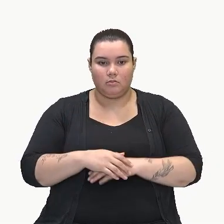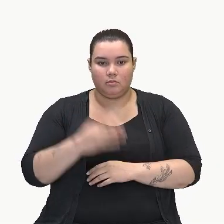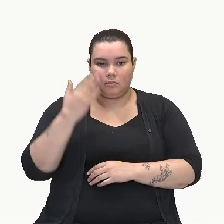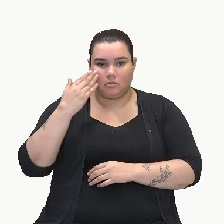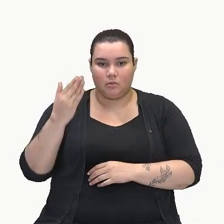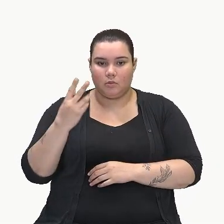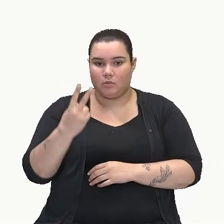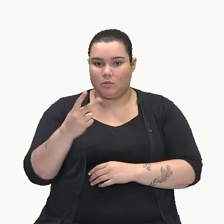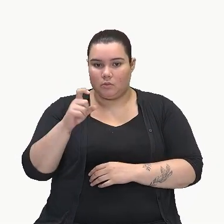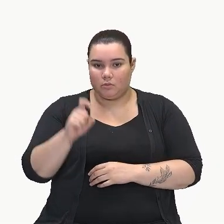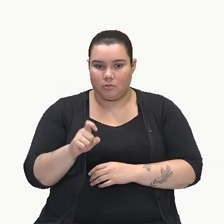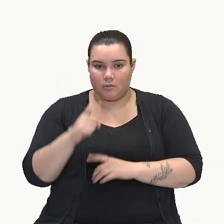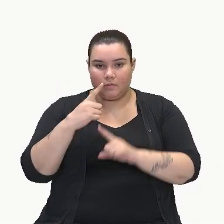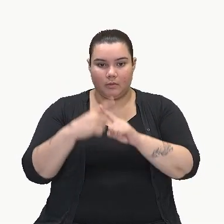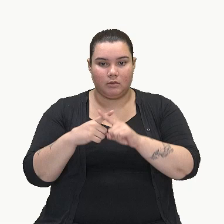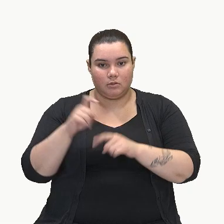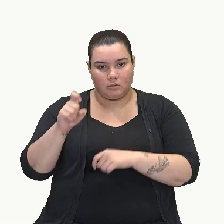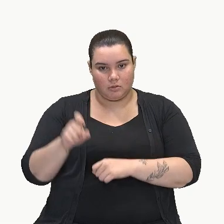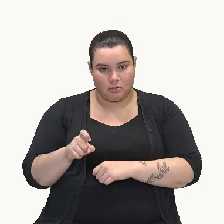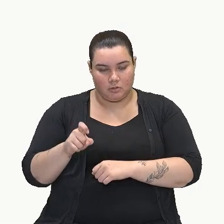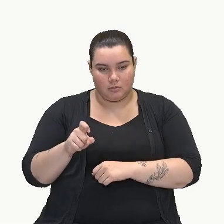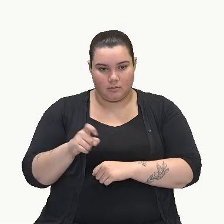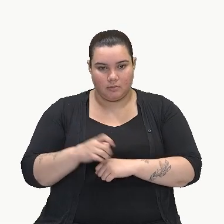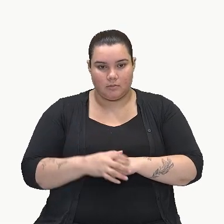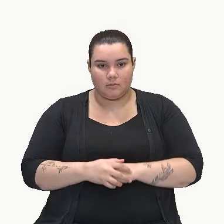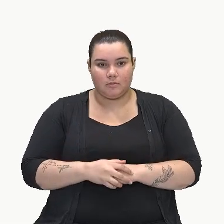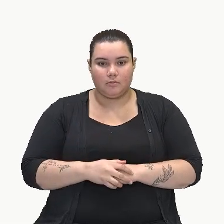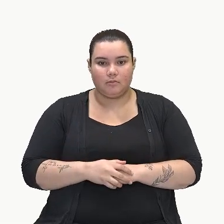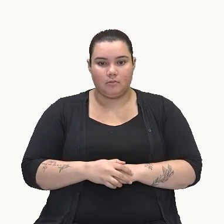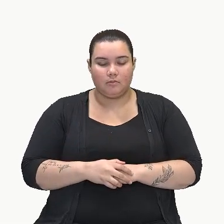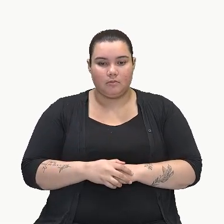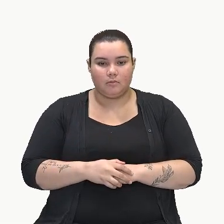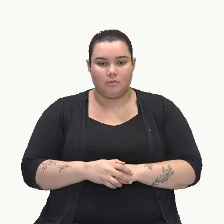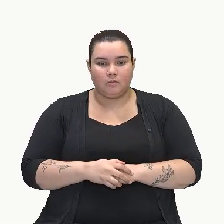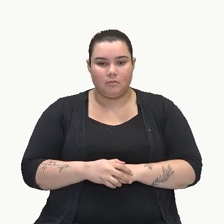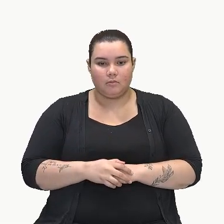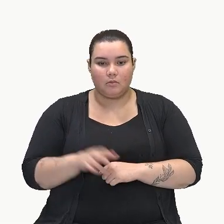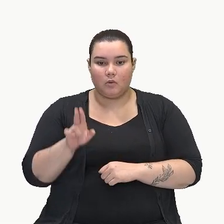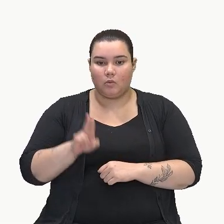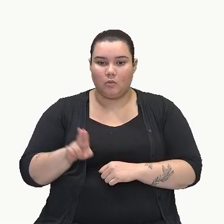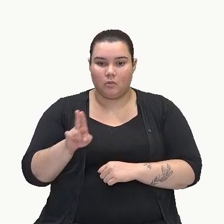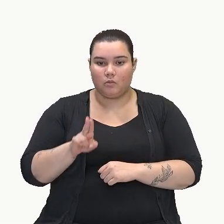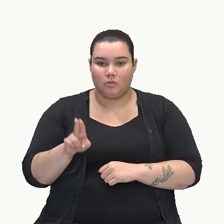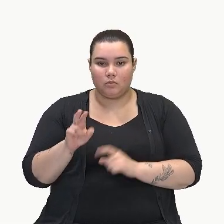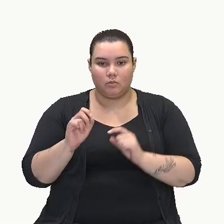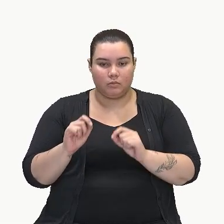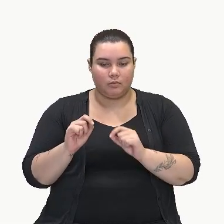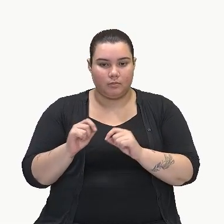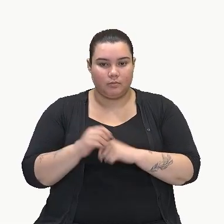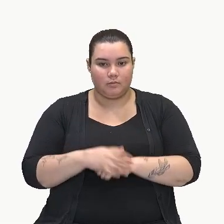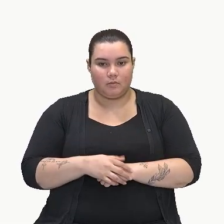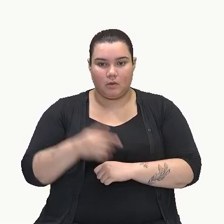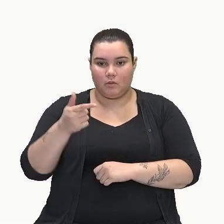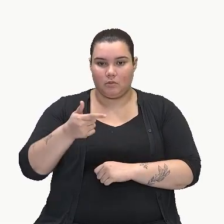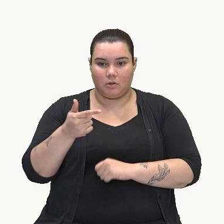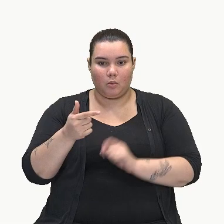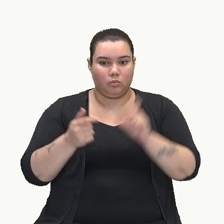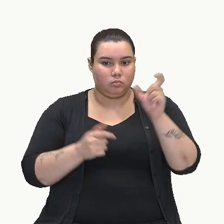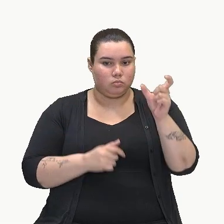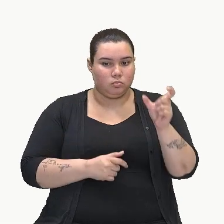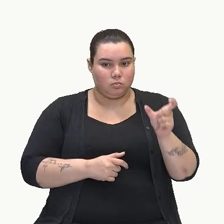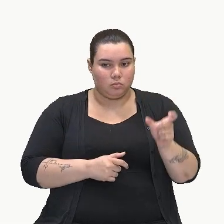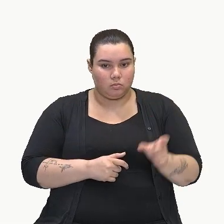2x vezes x. E se eu for aplicar neste segundo retângulo aqui,